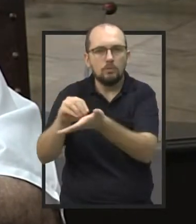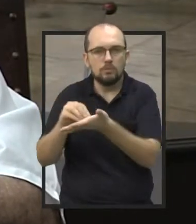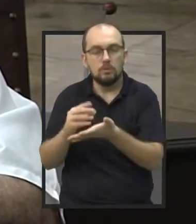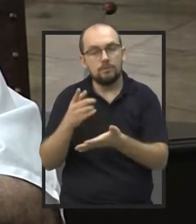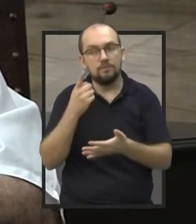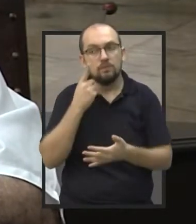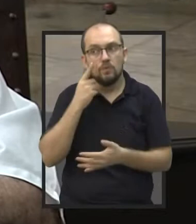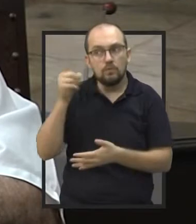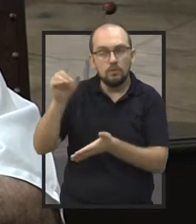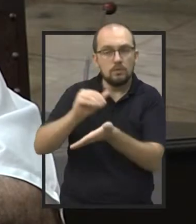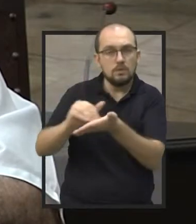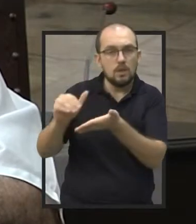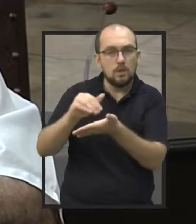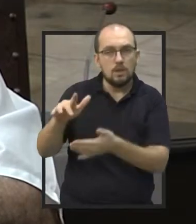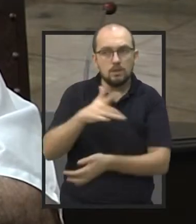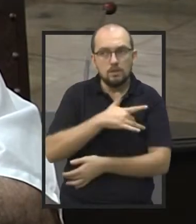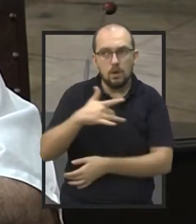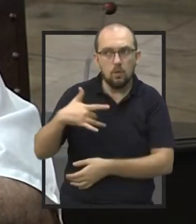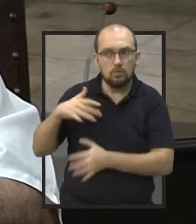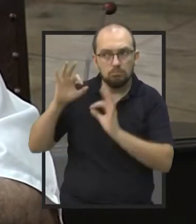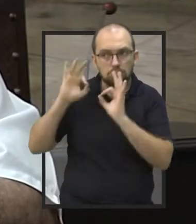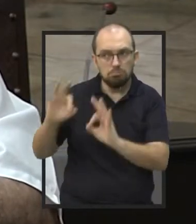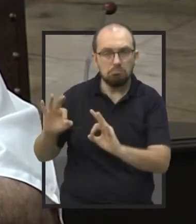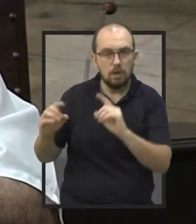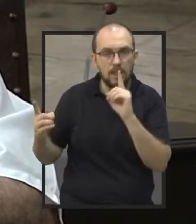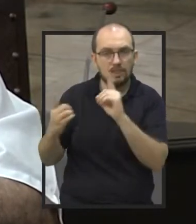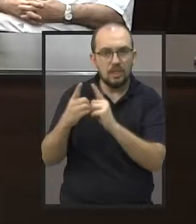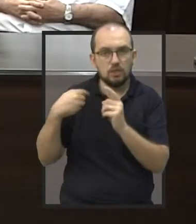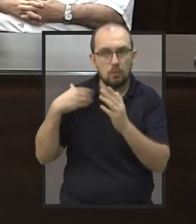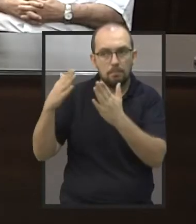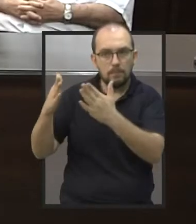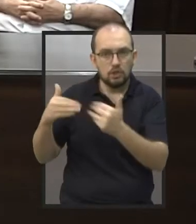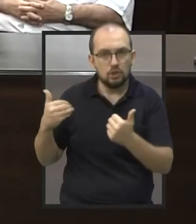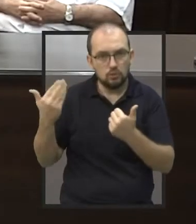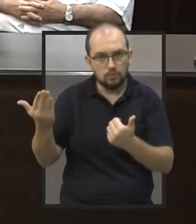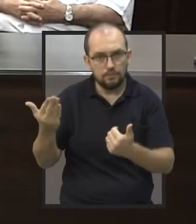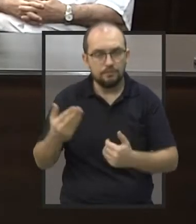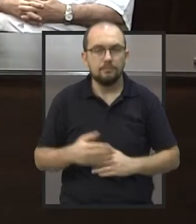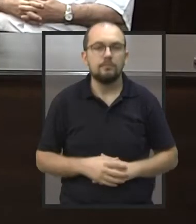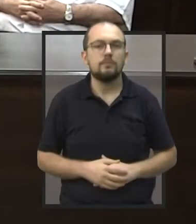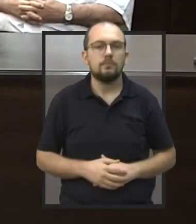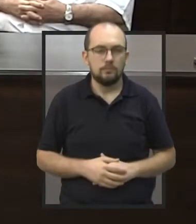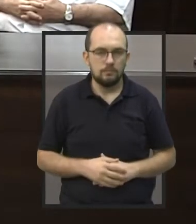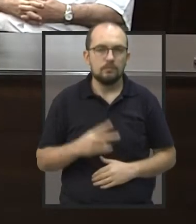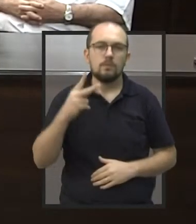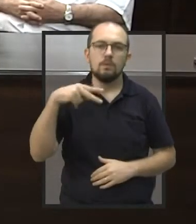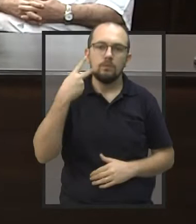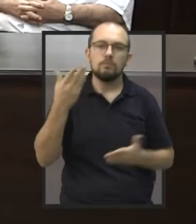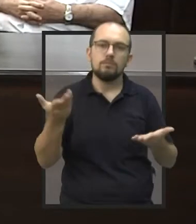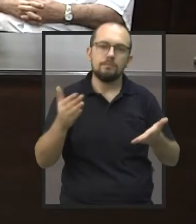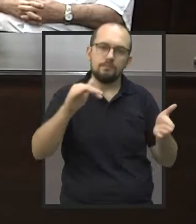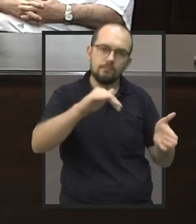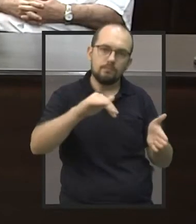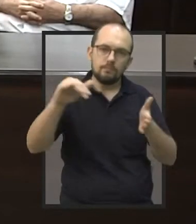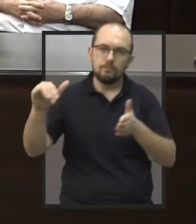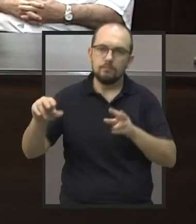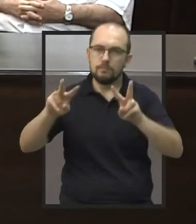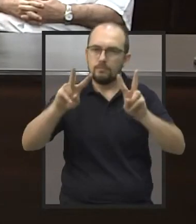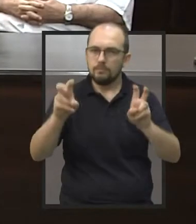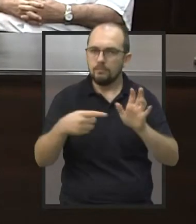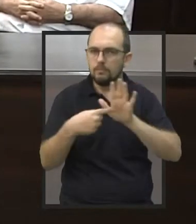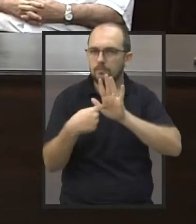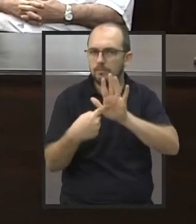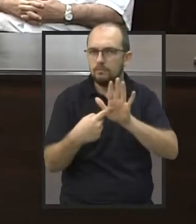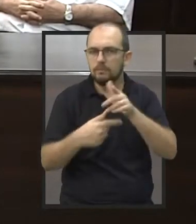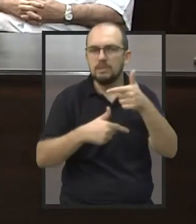Secretaria da Saúde atende esse pedido que nós estamos fazendo. Vereador, agora até como prestação de serviço para o morador aqui